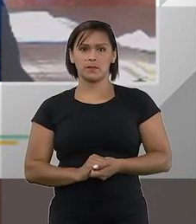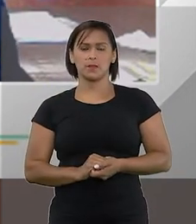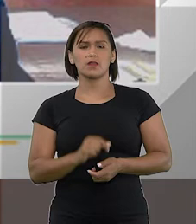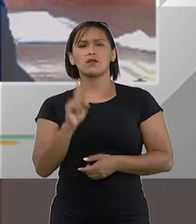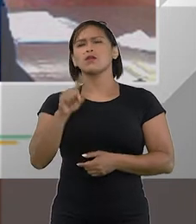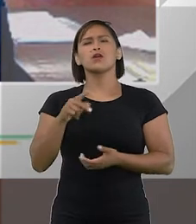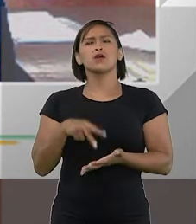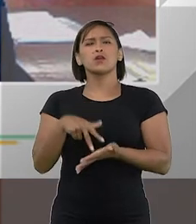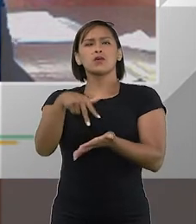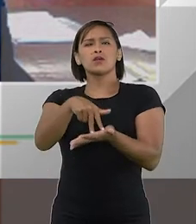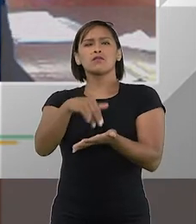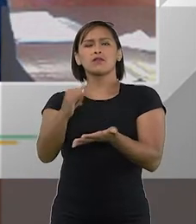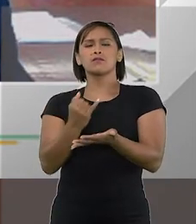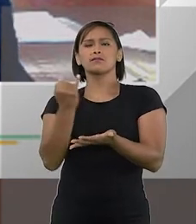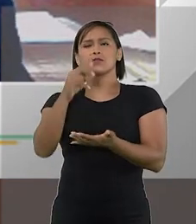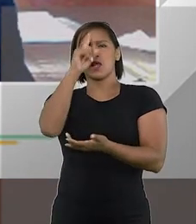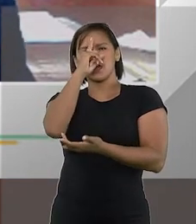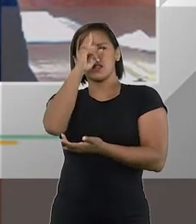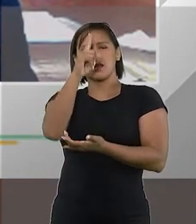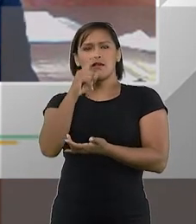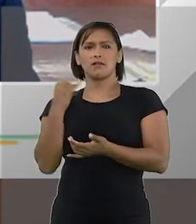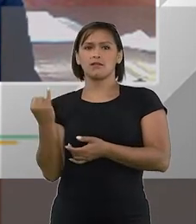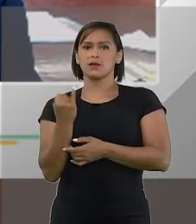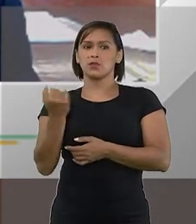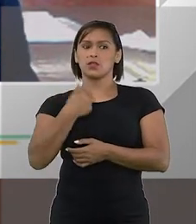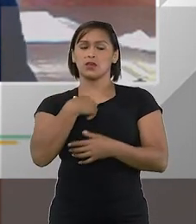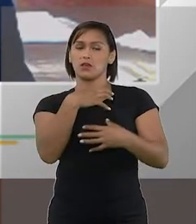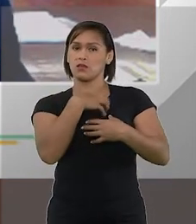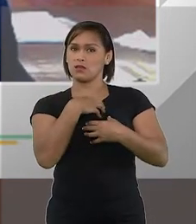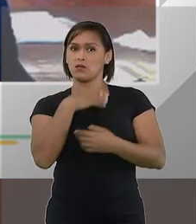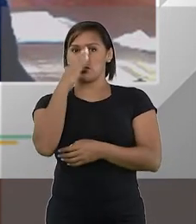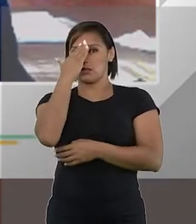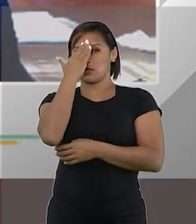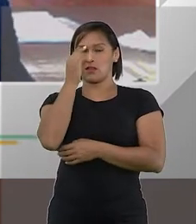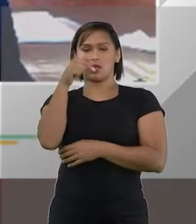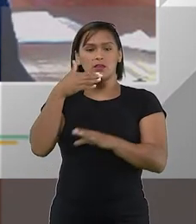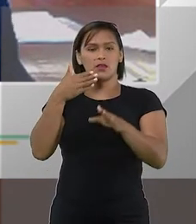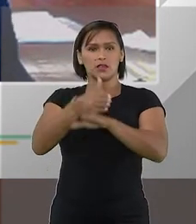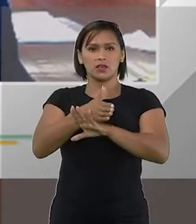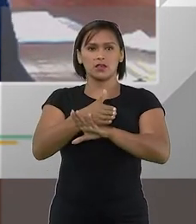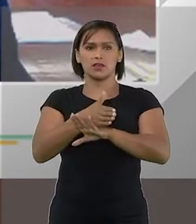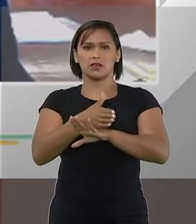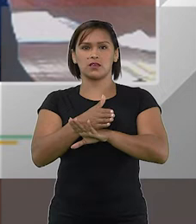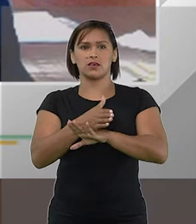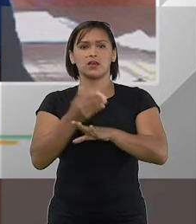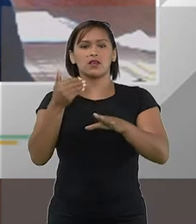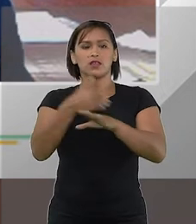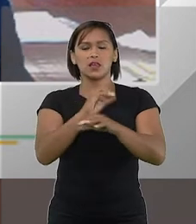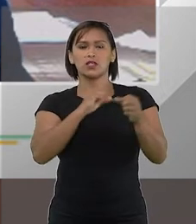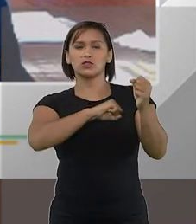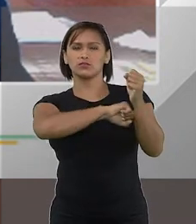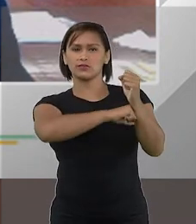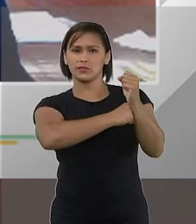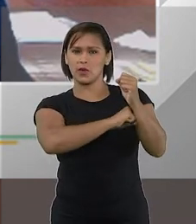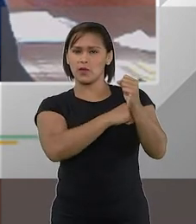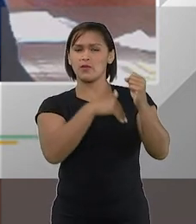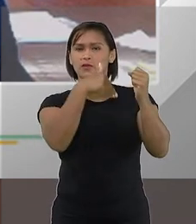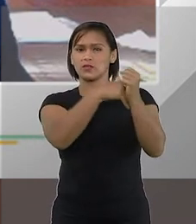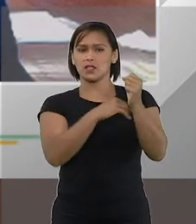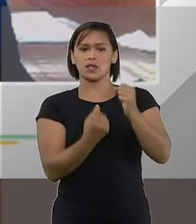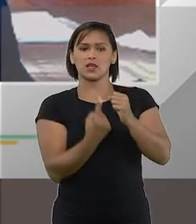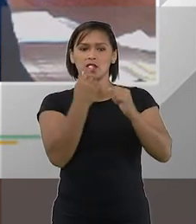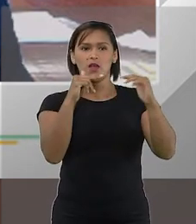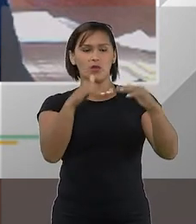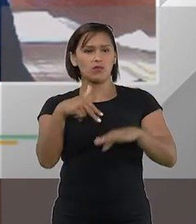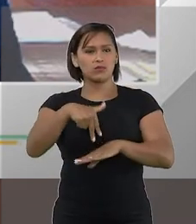O que fica a ideia maior ao meu sentir é que dentro da confidencialidade, que é um